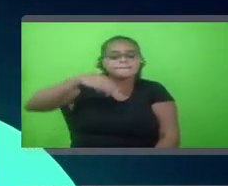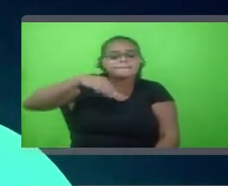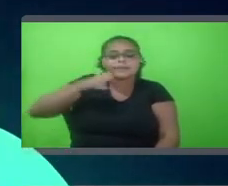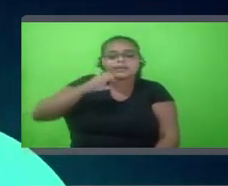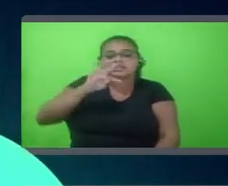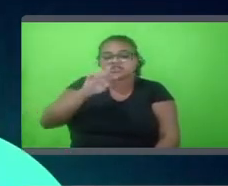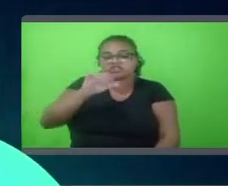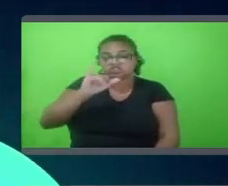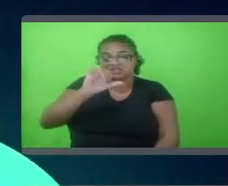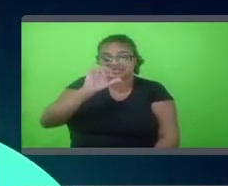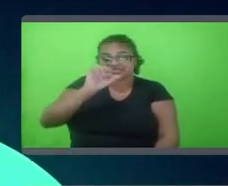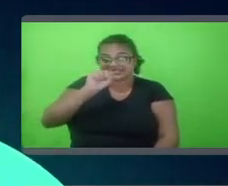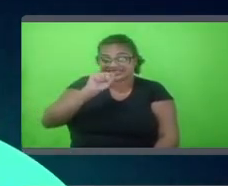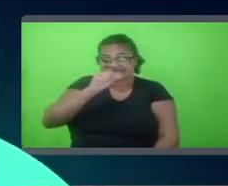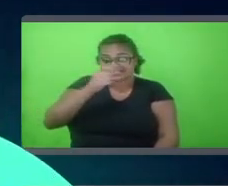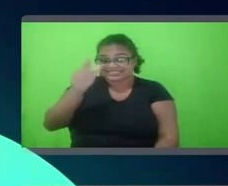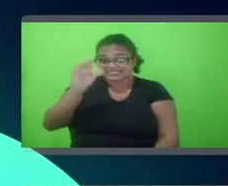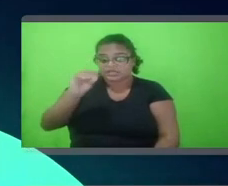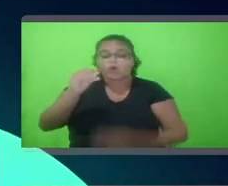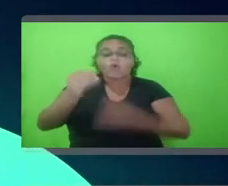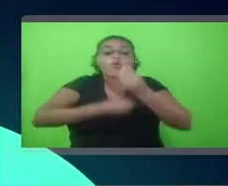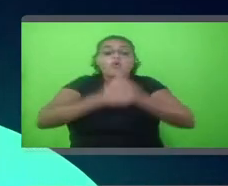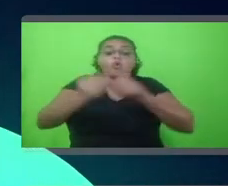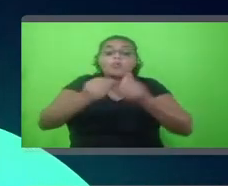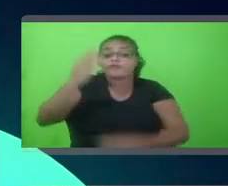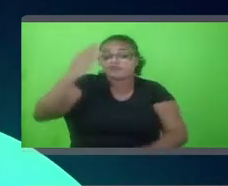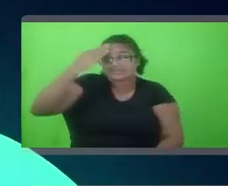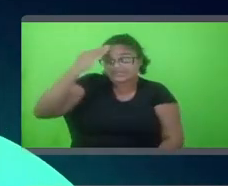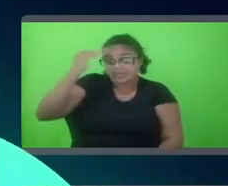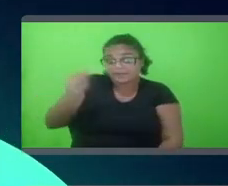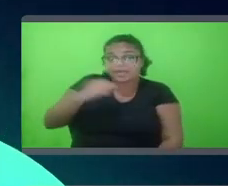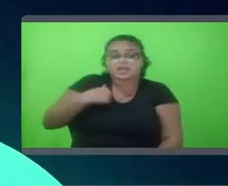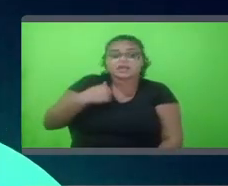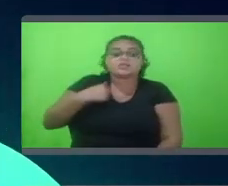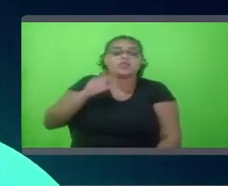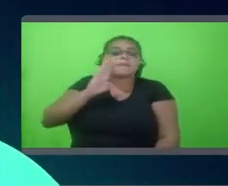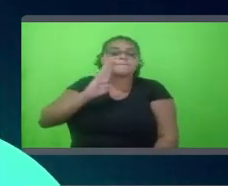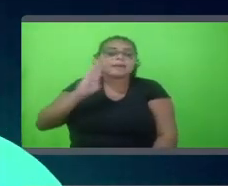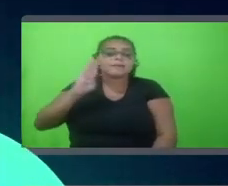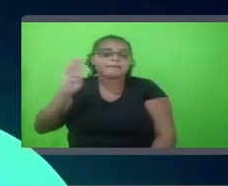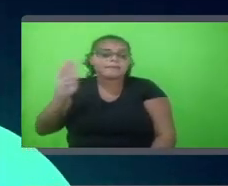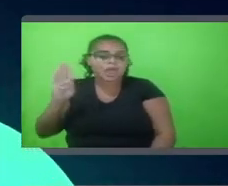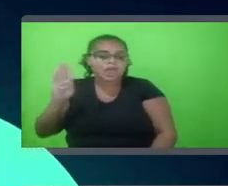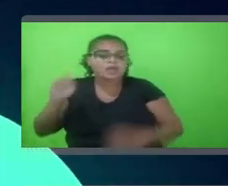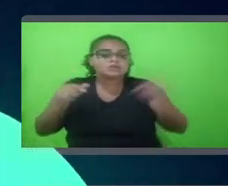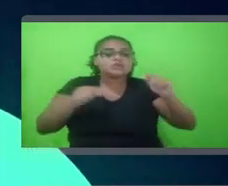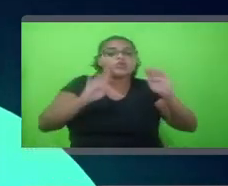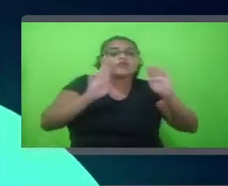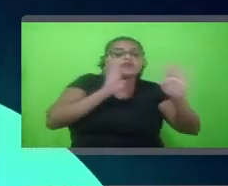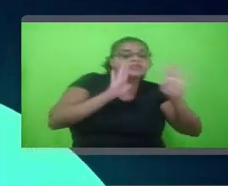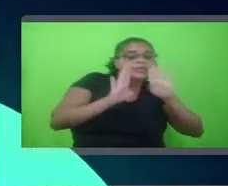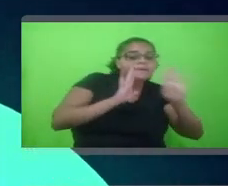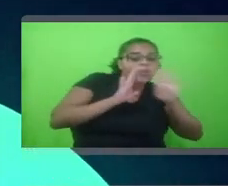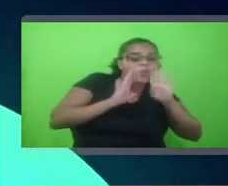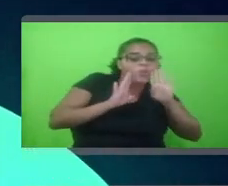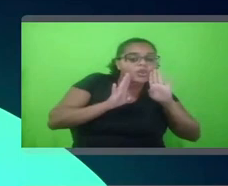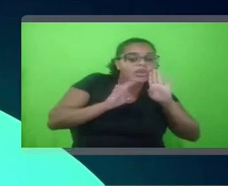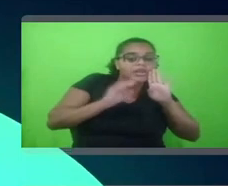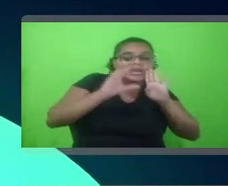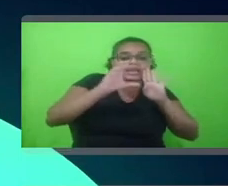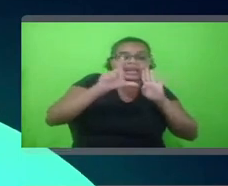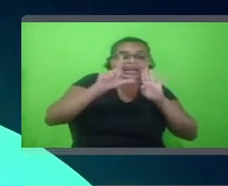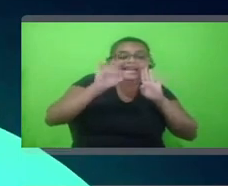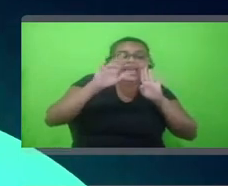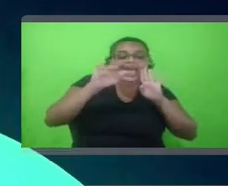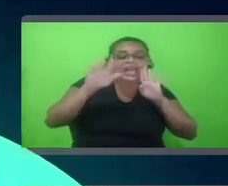Como é que eu vou saber se o meu cliente veio do BBB, se ele veio do Facebook, se ele simplesmente foi lá e abriu o aplicativo no